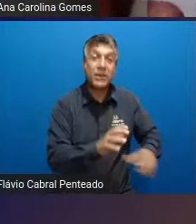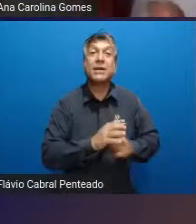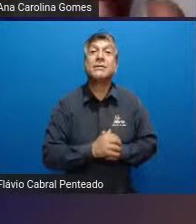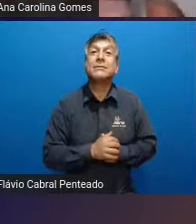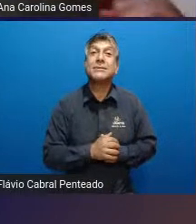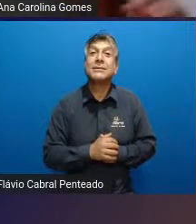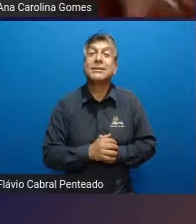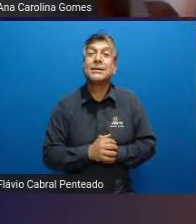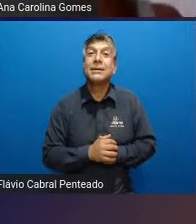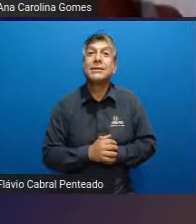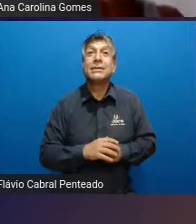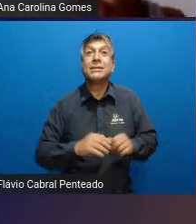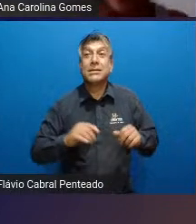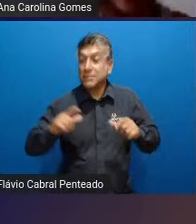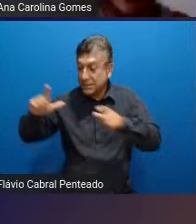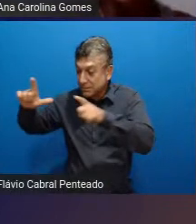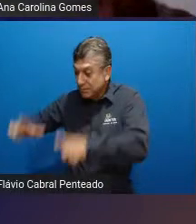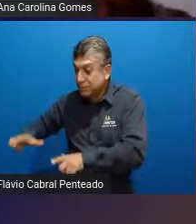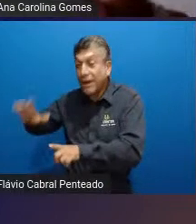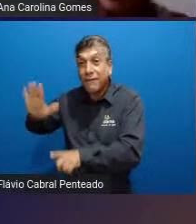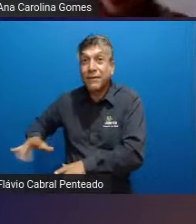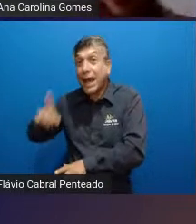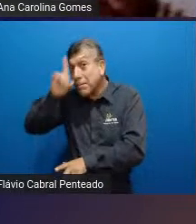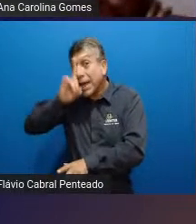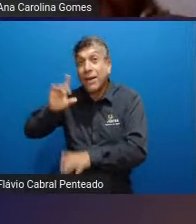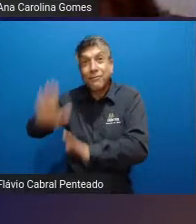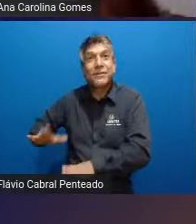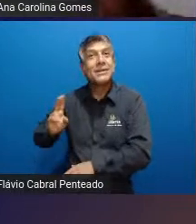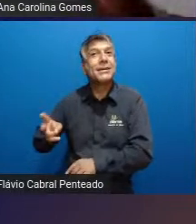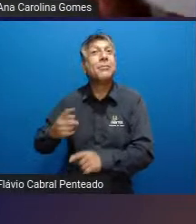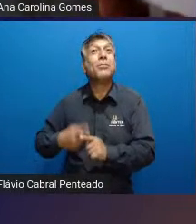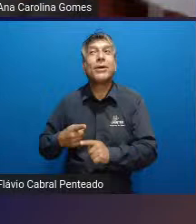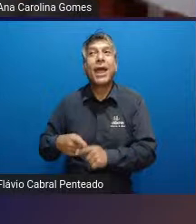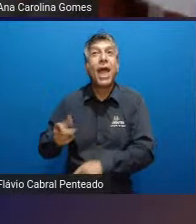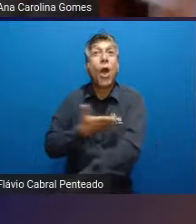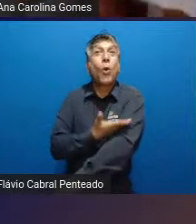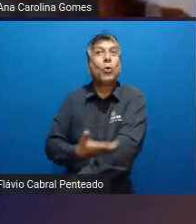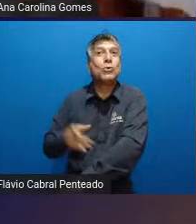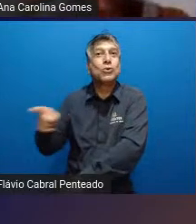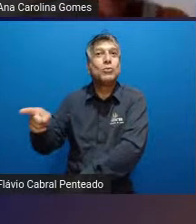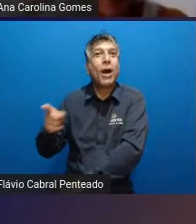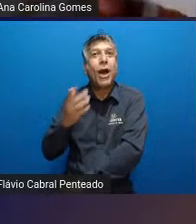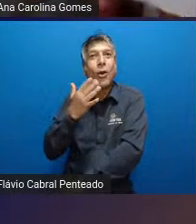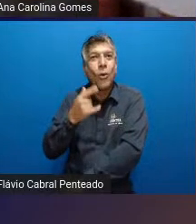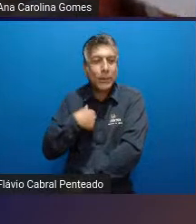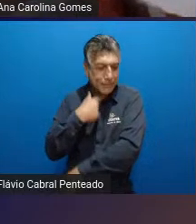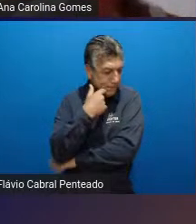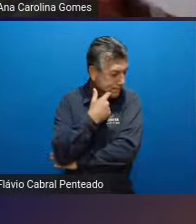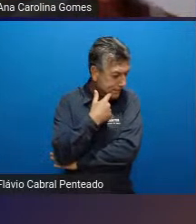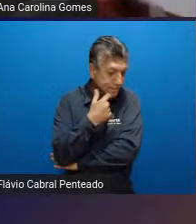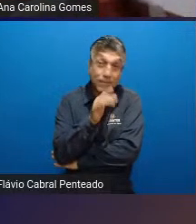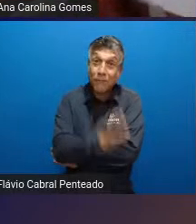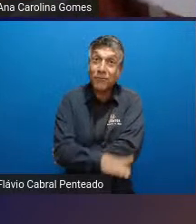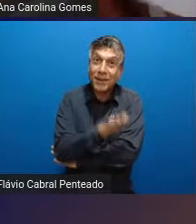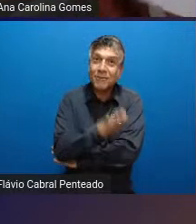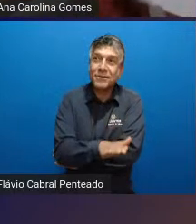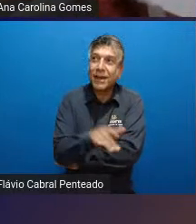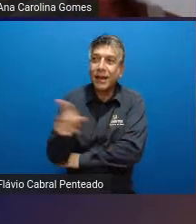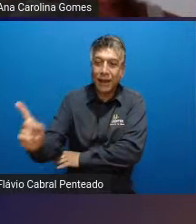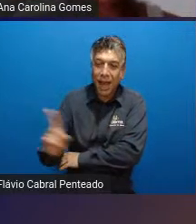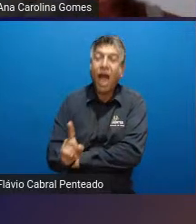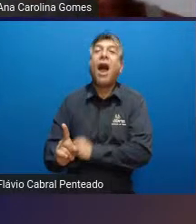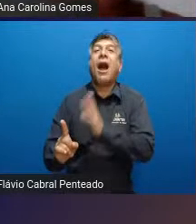aquele quadrado que tava ali encostado amarelo ele tem que tá ali também né então a gente conseguir sempre adaptar o próprio ambiente externo ao